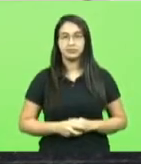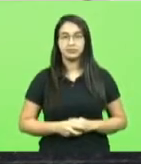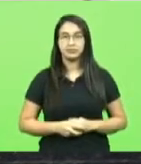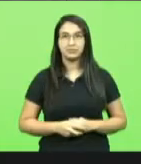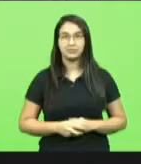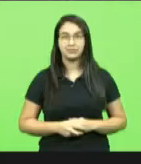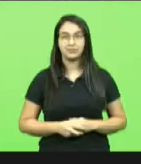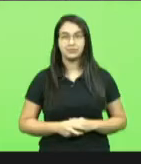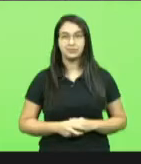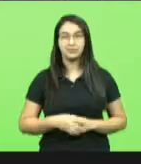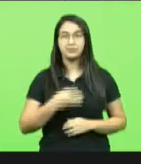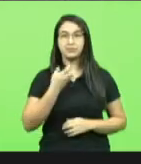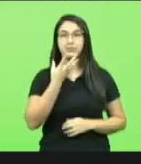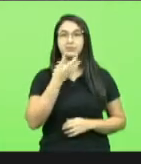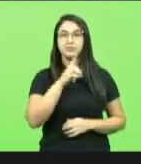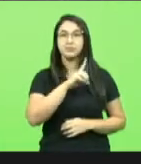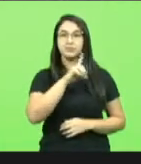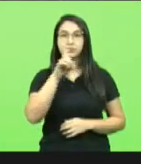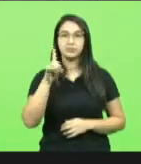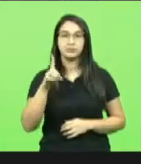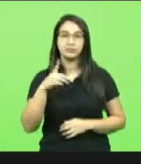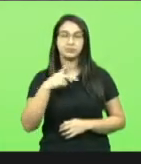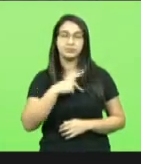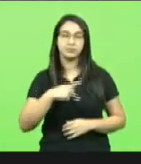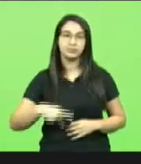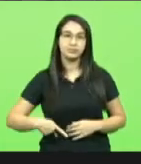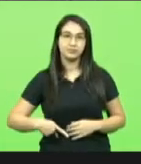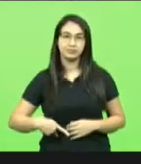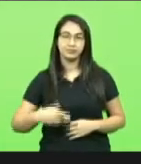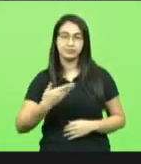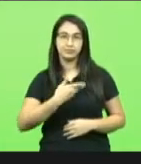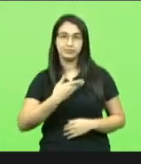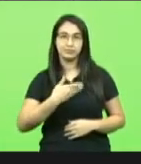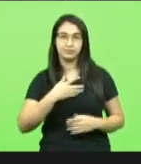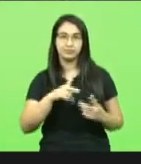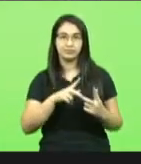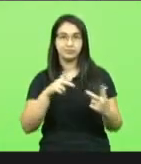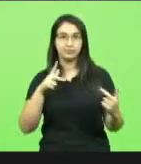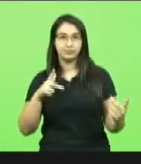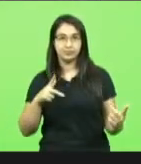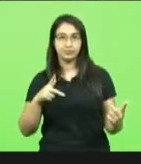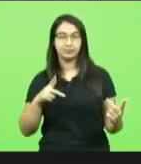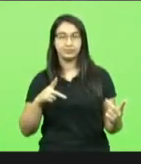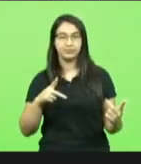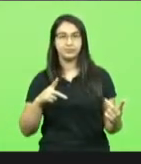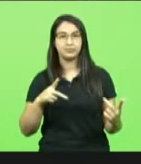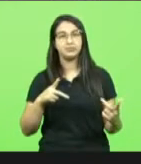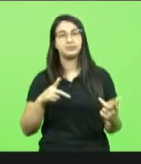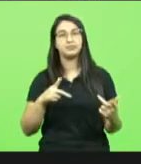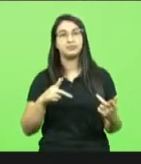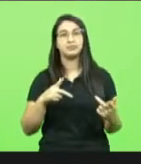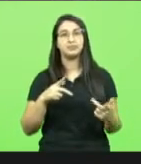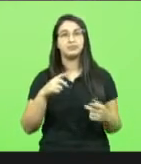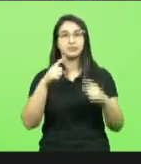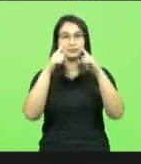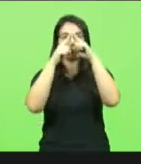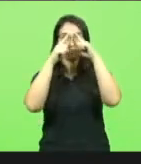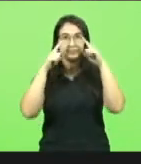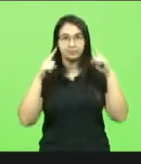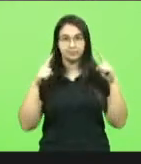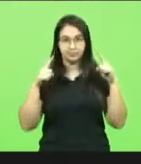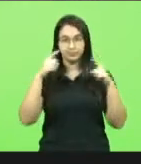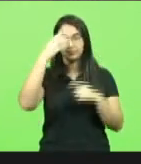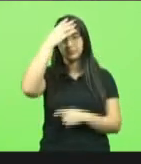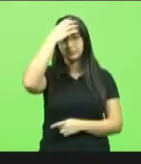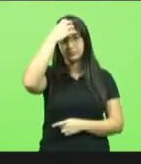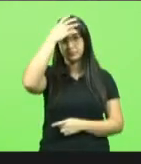Bom dia, senhor presidente, bom dia aos colegas que estão de forma virtual também. Eu vejo aqui deputado Ismael, deputado Antônio Sareta, deputado